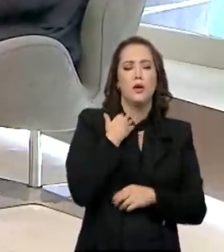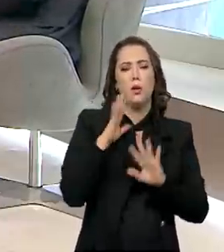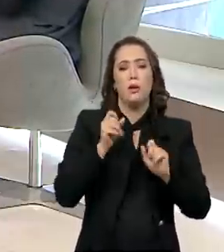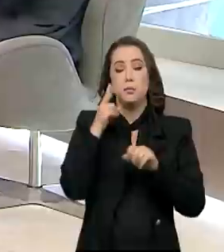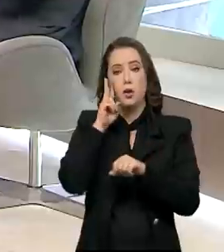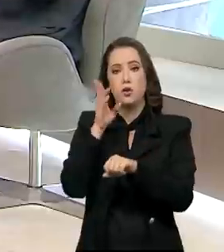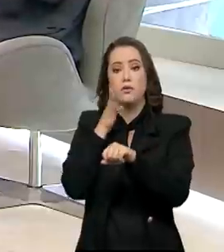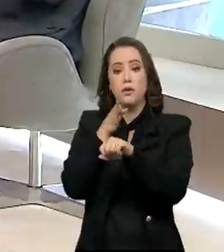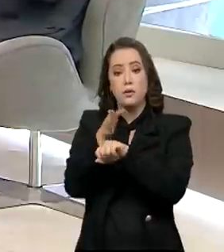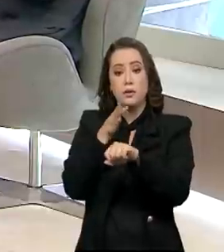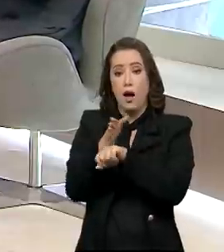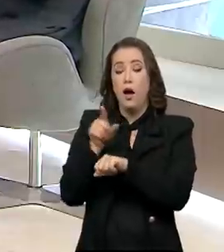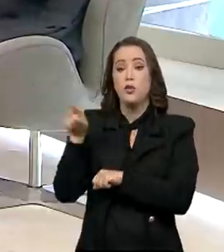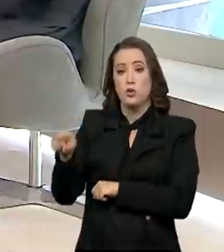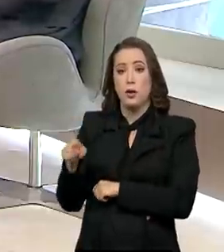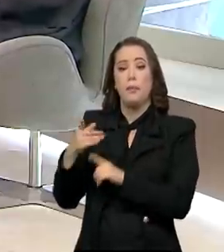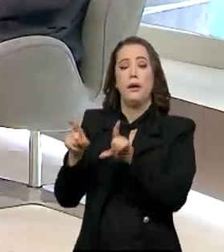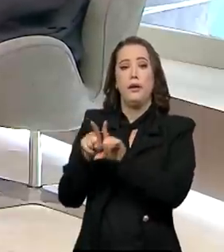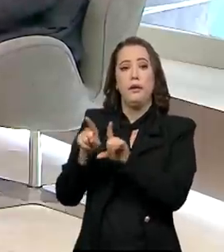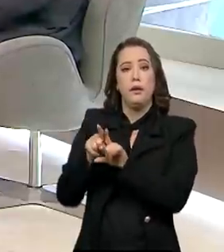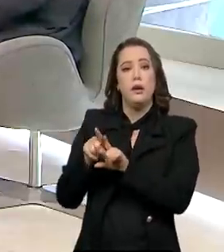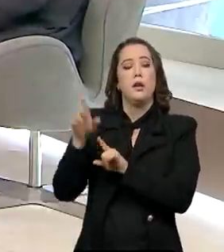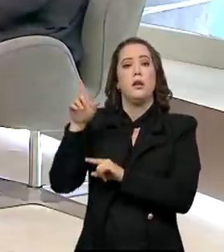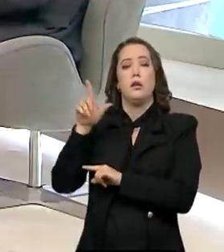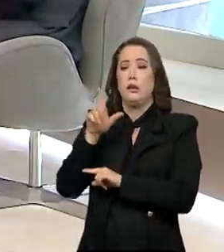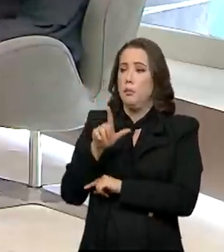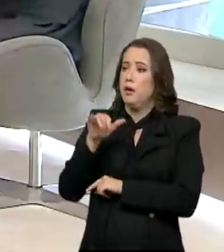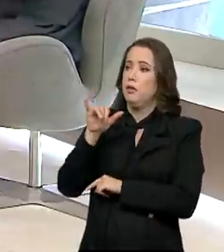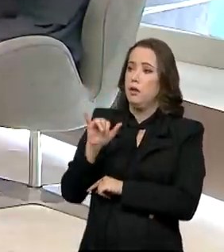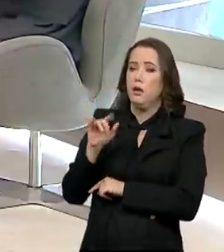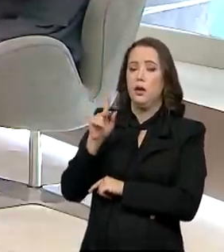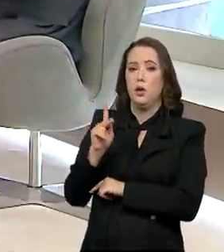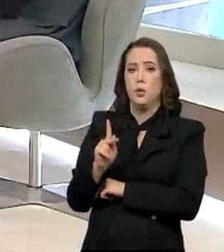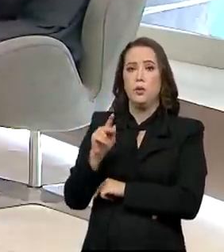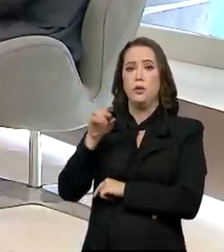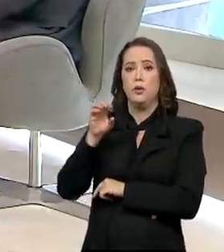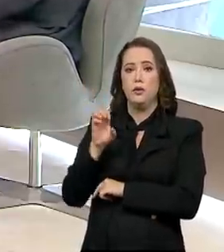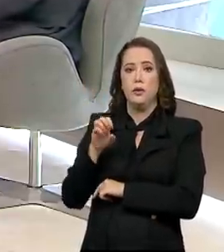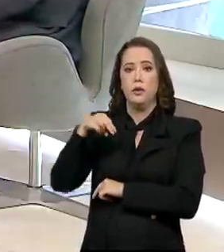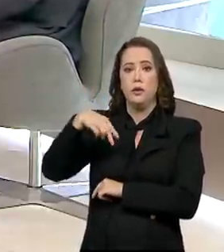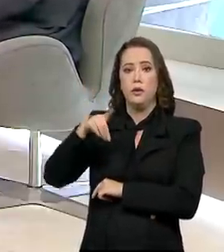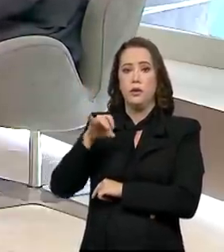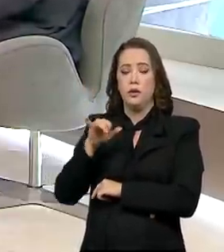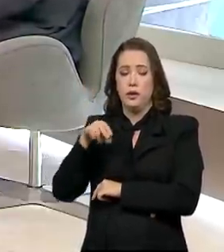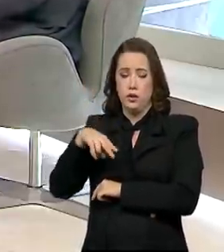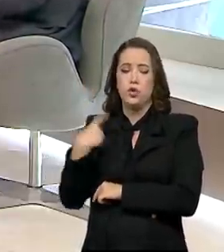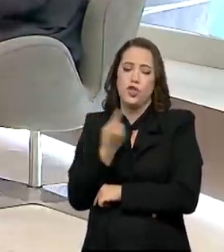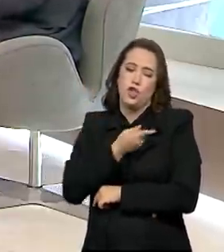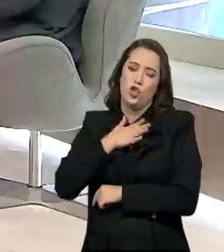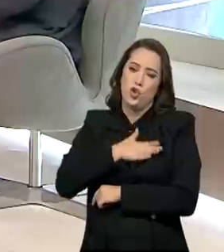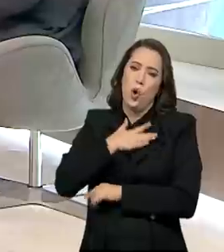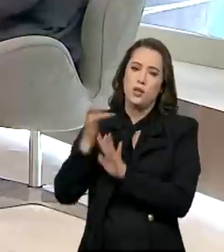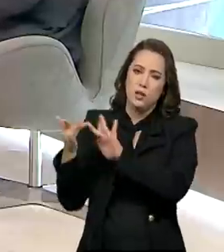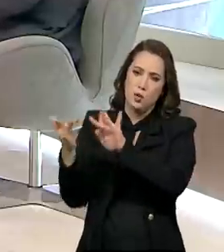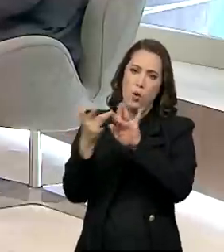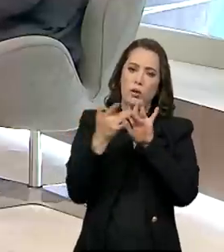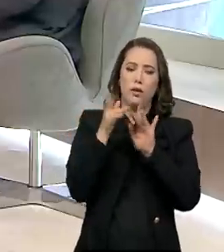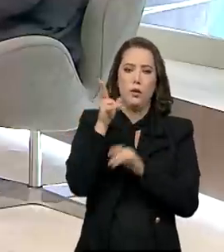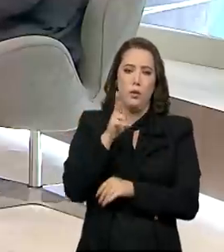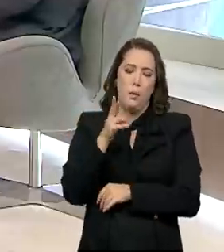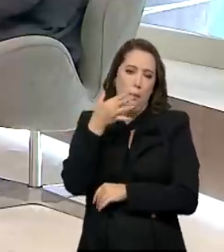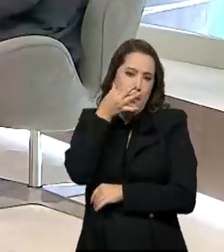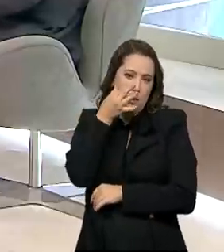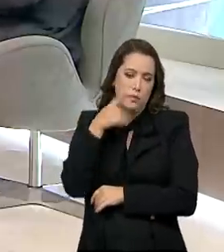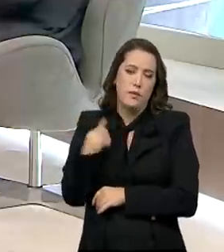site. No LinkedIn, eu estou lá, os executivos do banco estão no LinkedIn, a gente gosta também desse contato pessoal. E sempre falando dos nossos